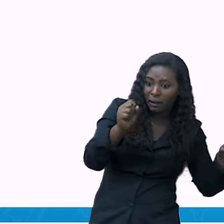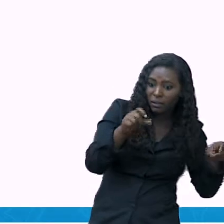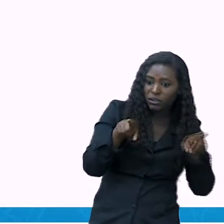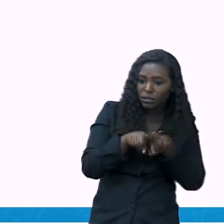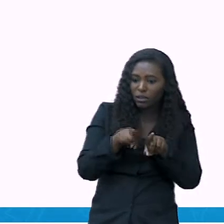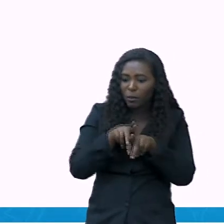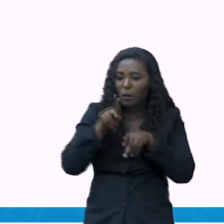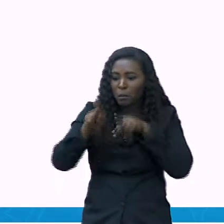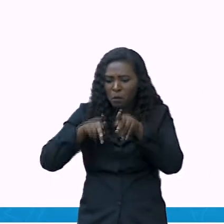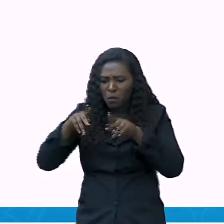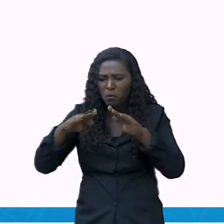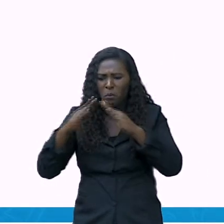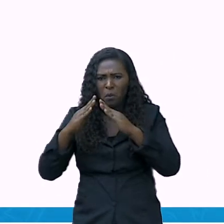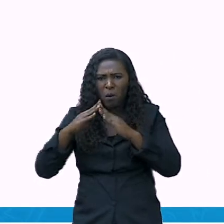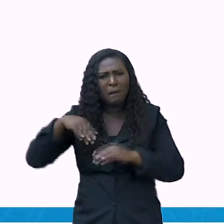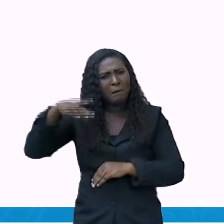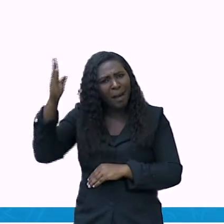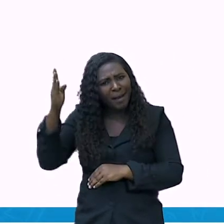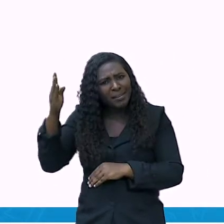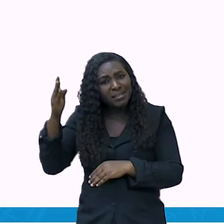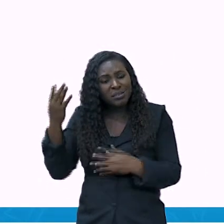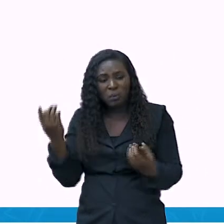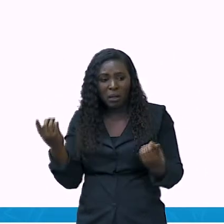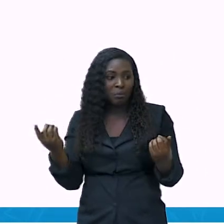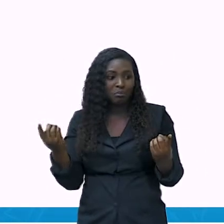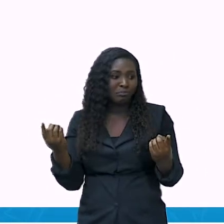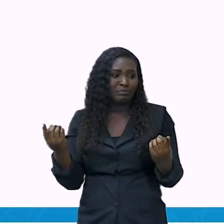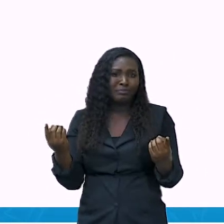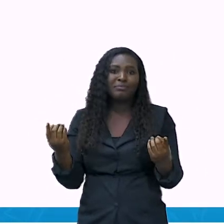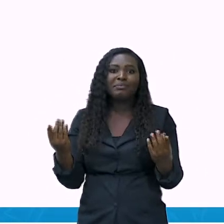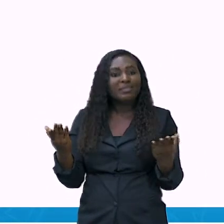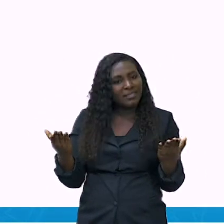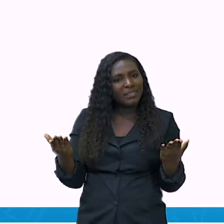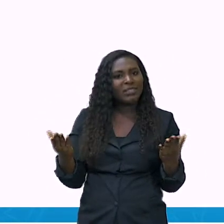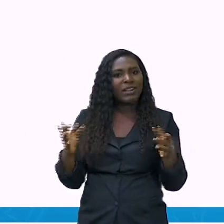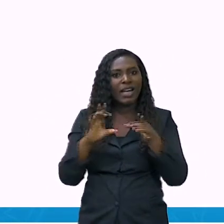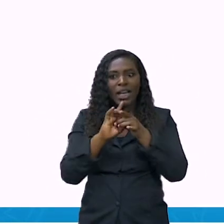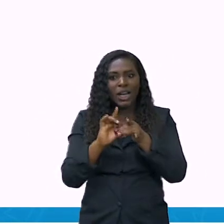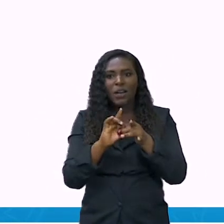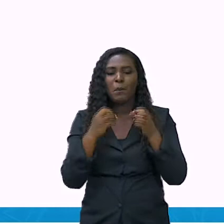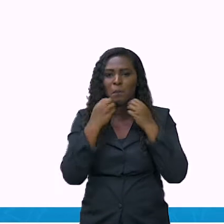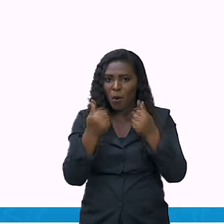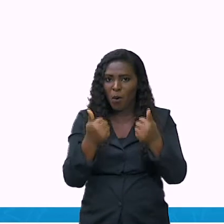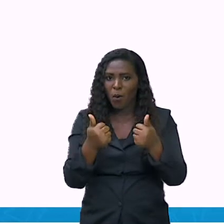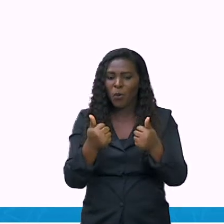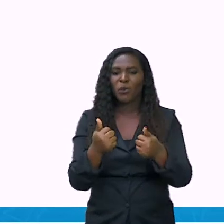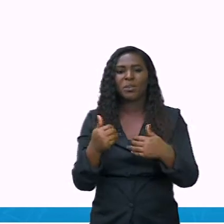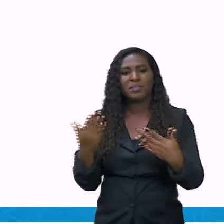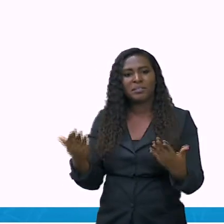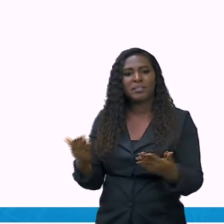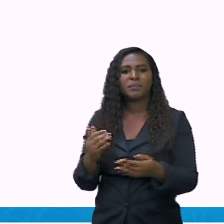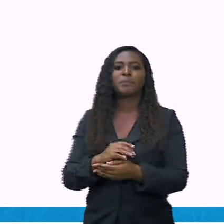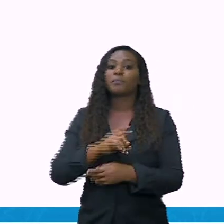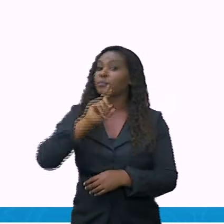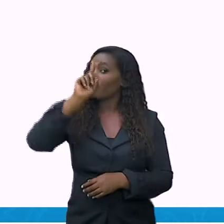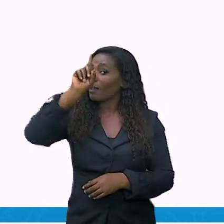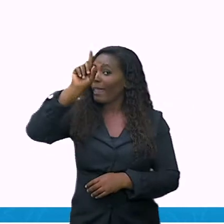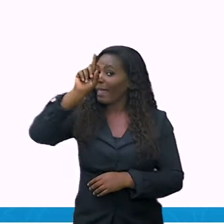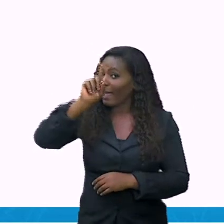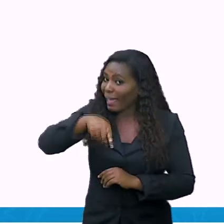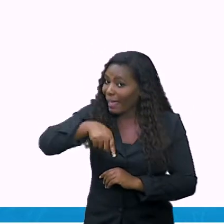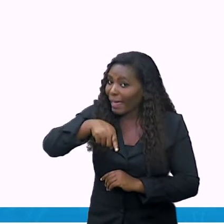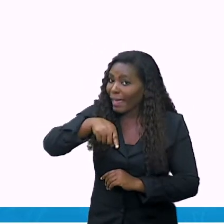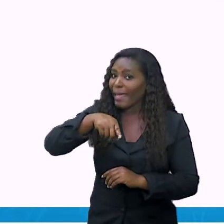você tem toda razão disso, tá? É o maior continente em proporção de terras, né? E